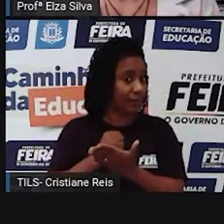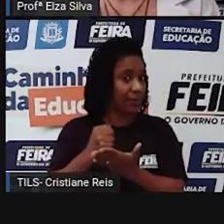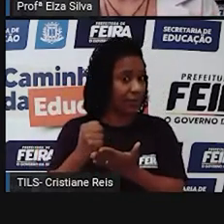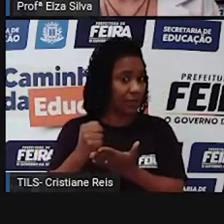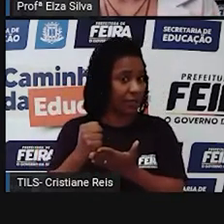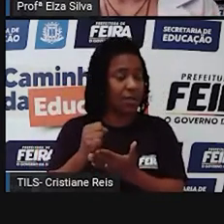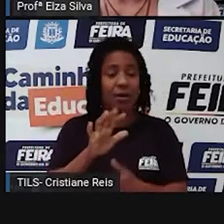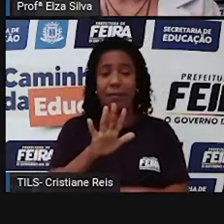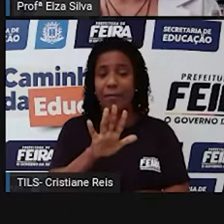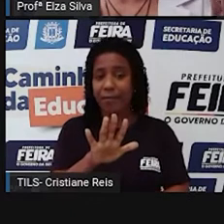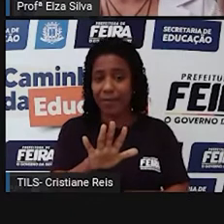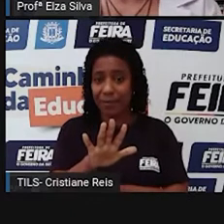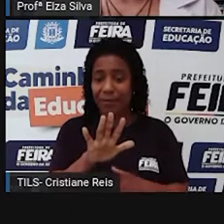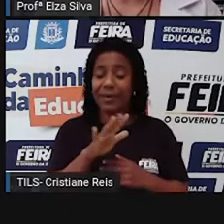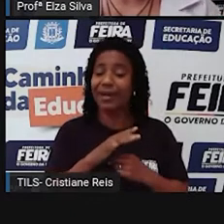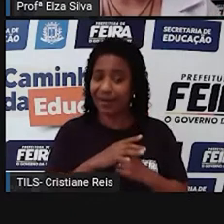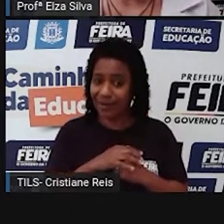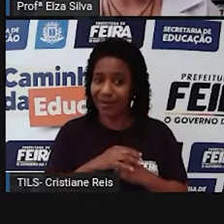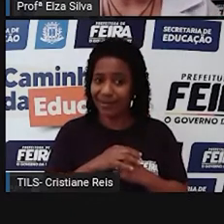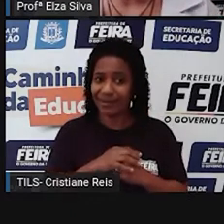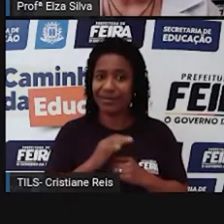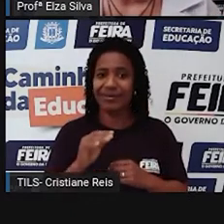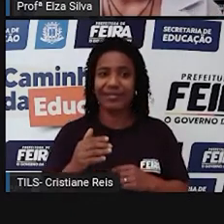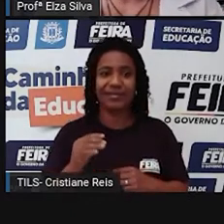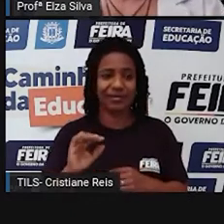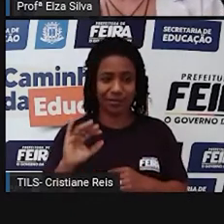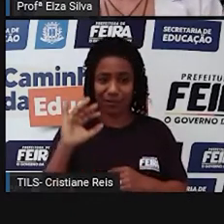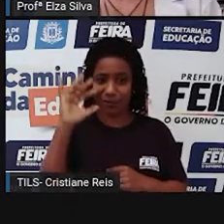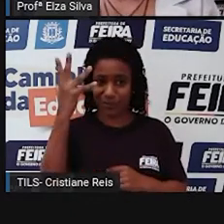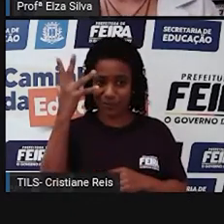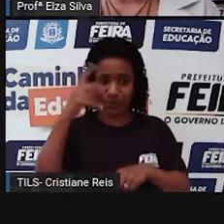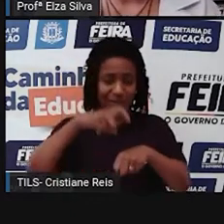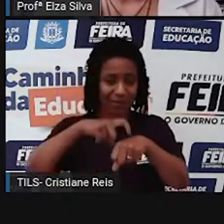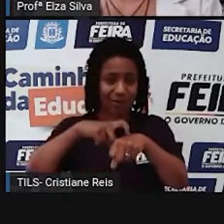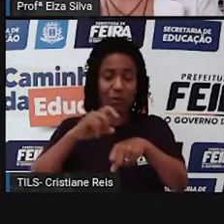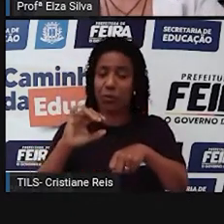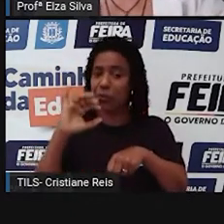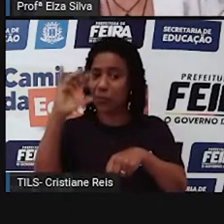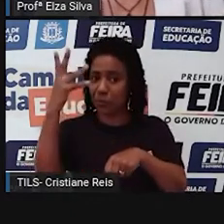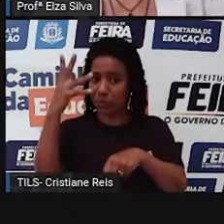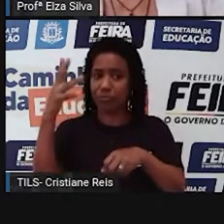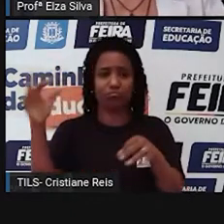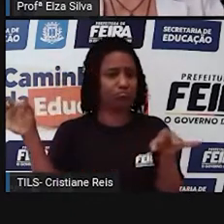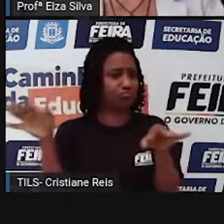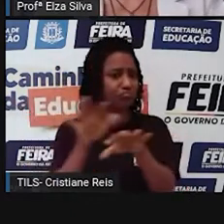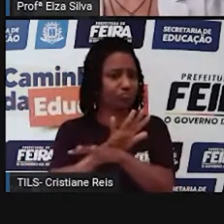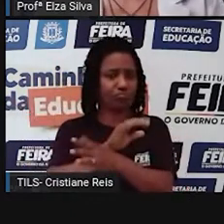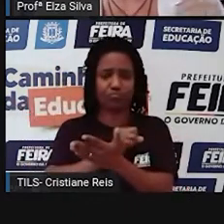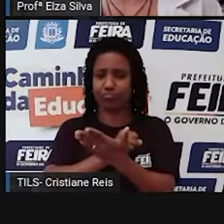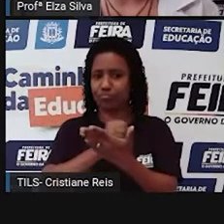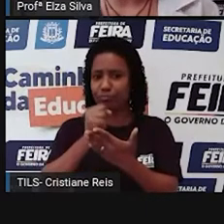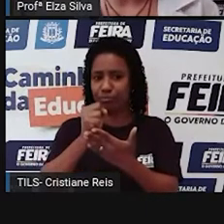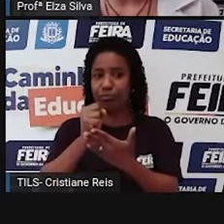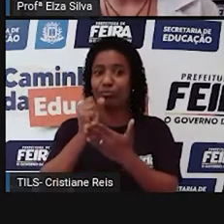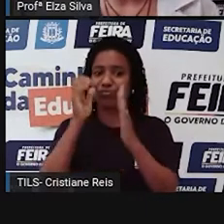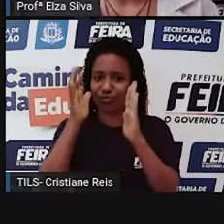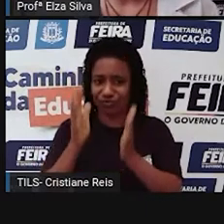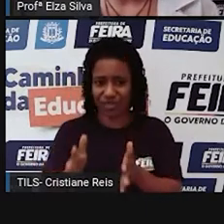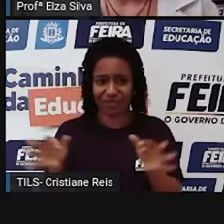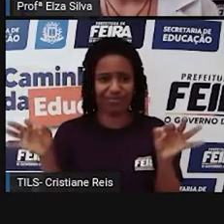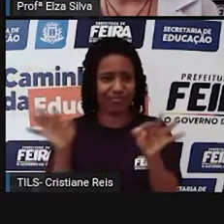para falar de fatos que já aconteceram, que começaram e terminaram lá no passado.